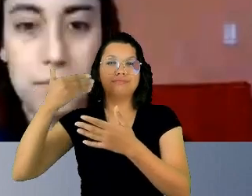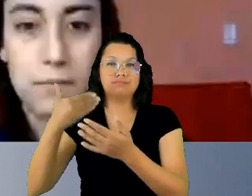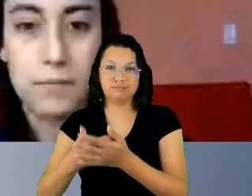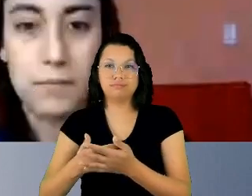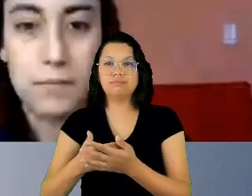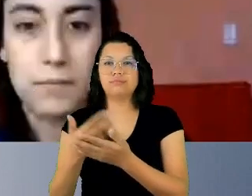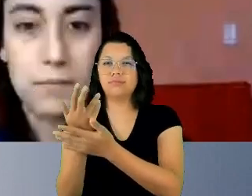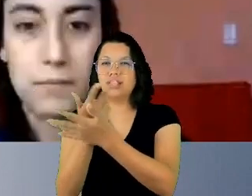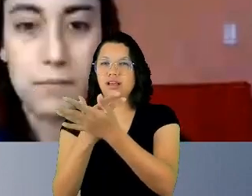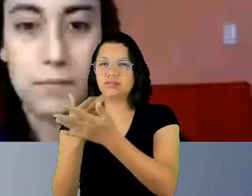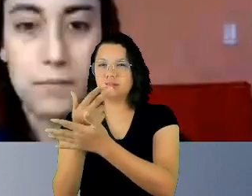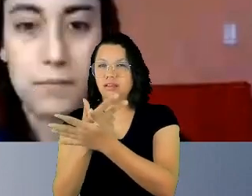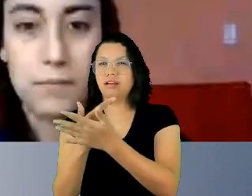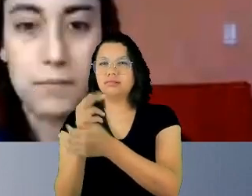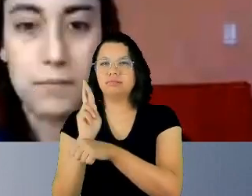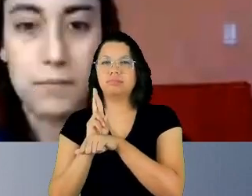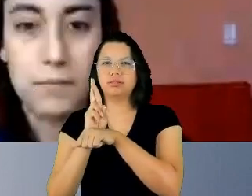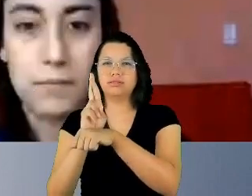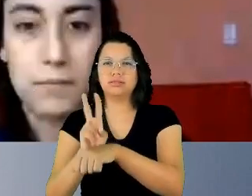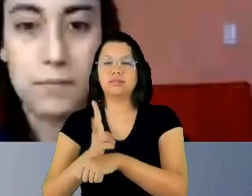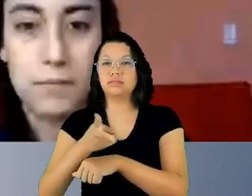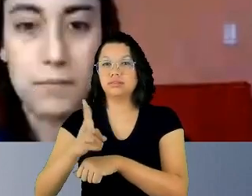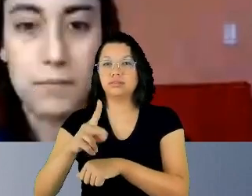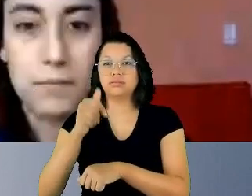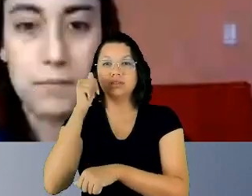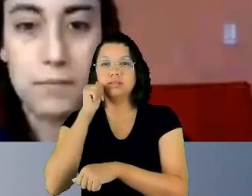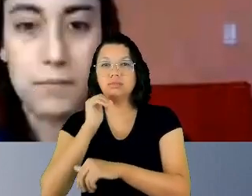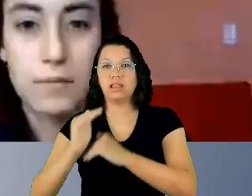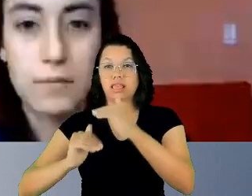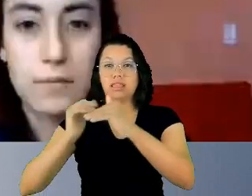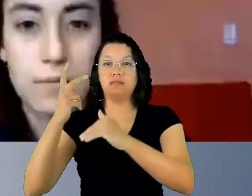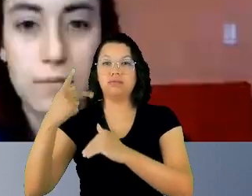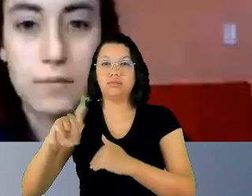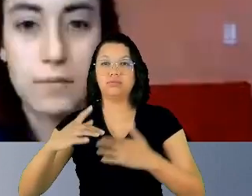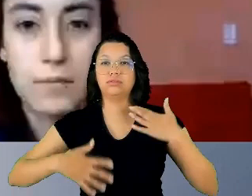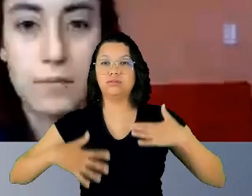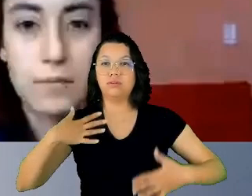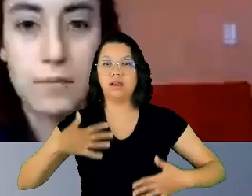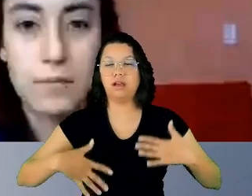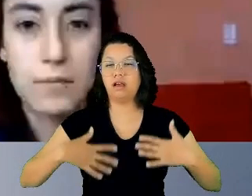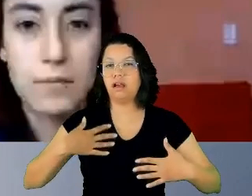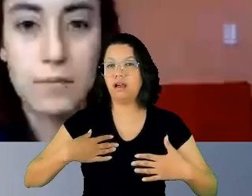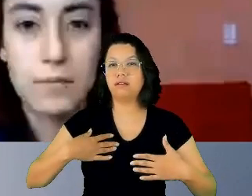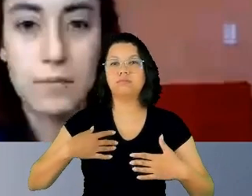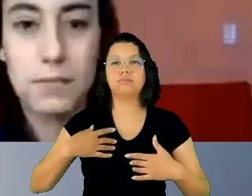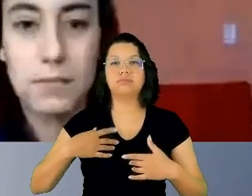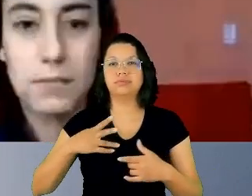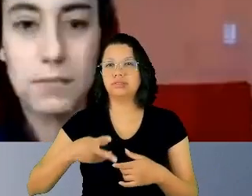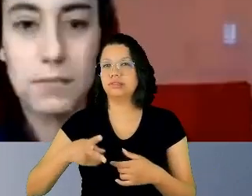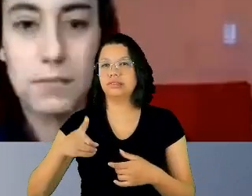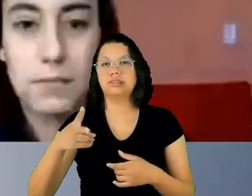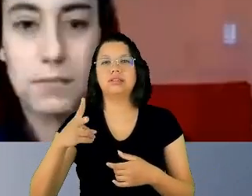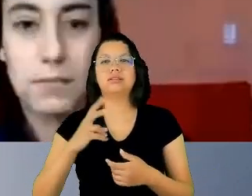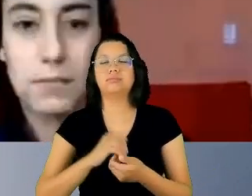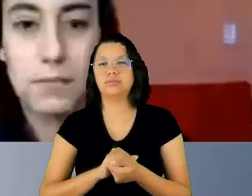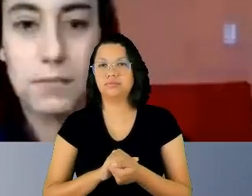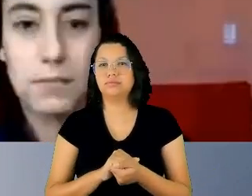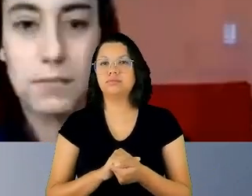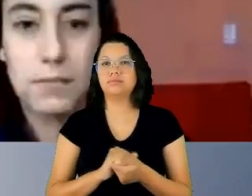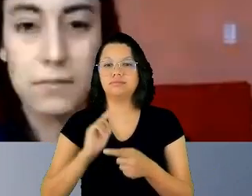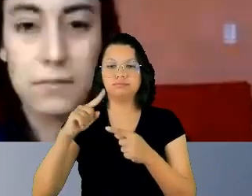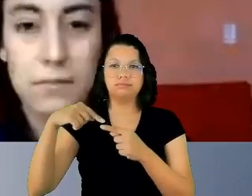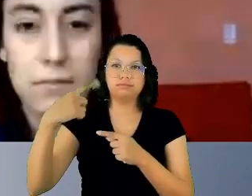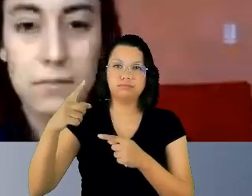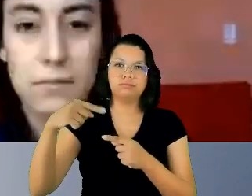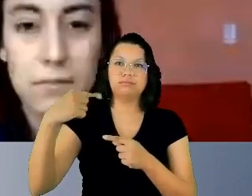representavam sempre a mulher através do seu corpo, com as diversas vênus que se sucederam